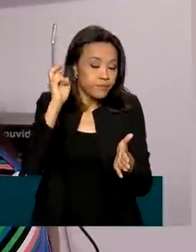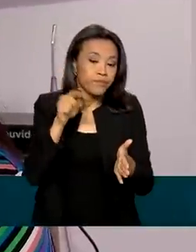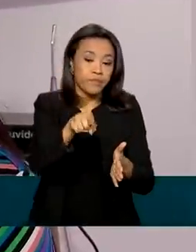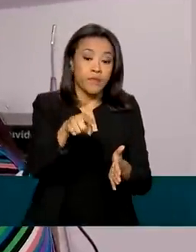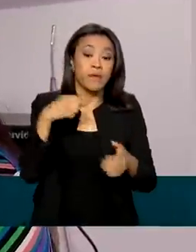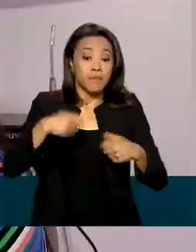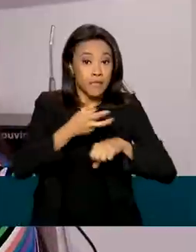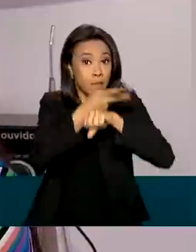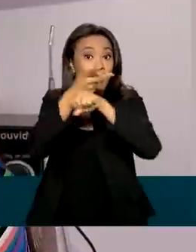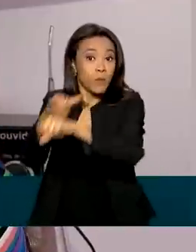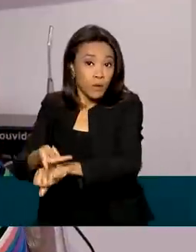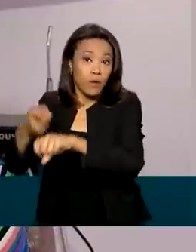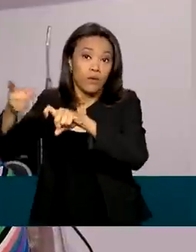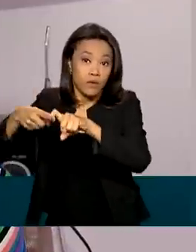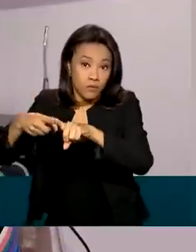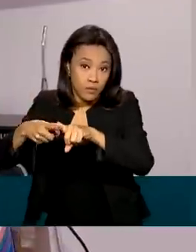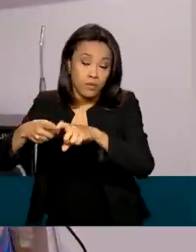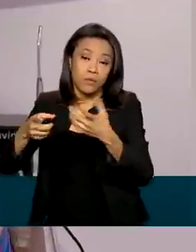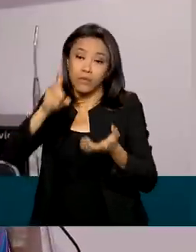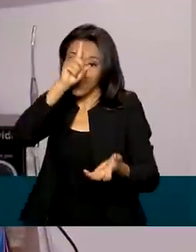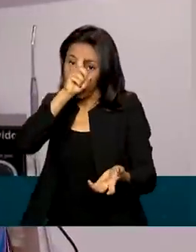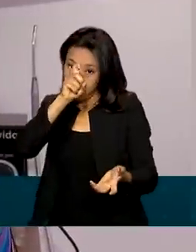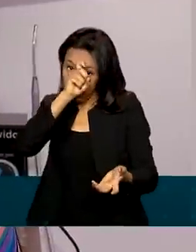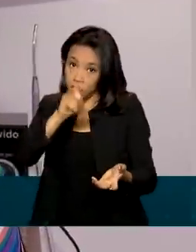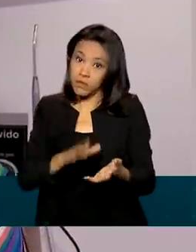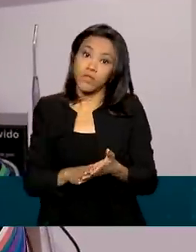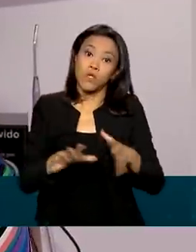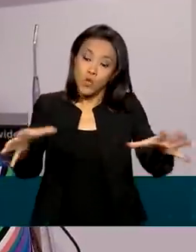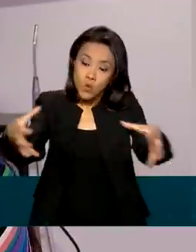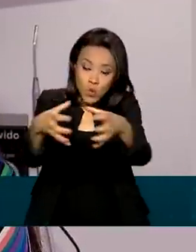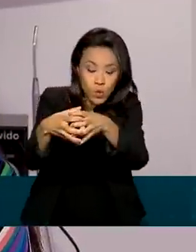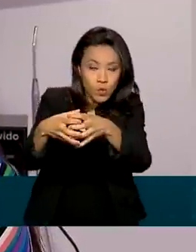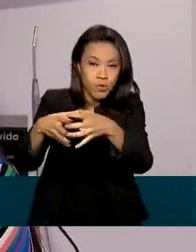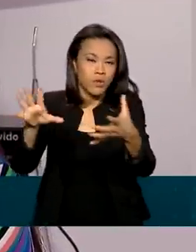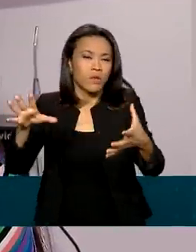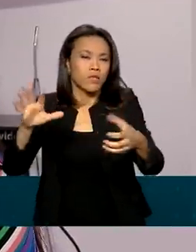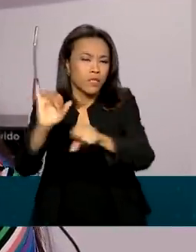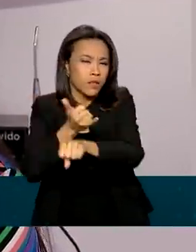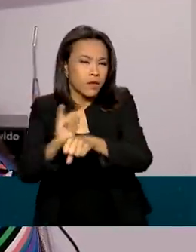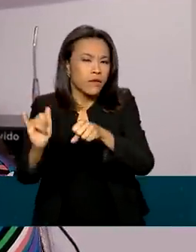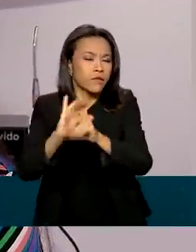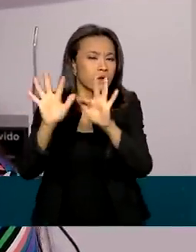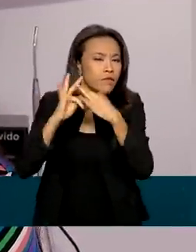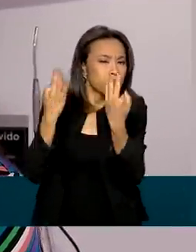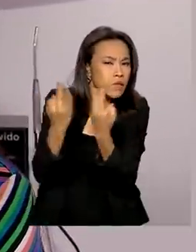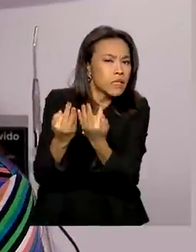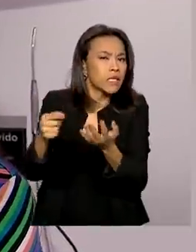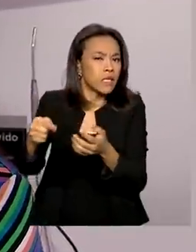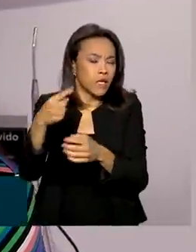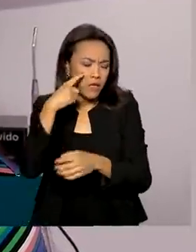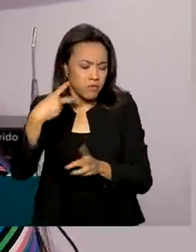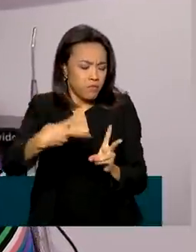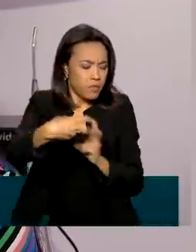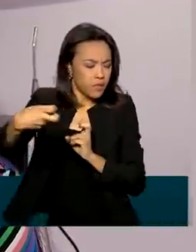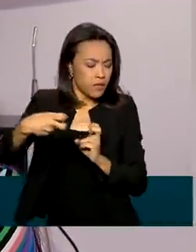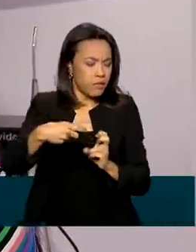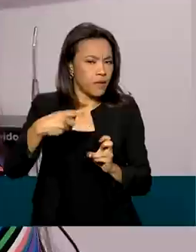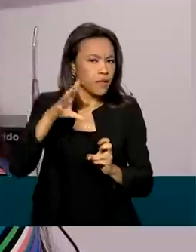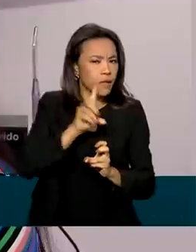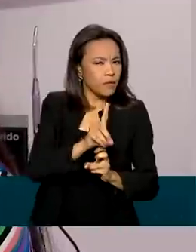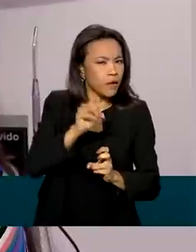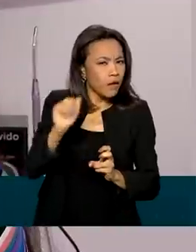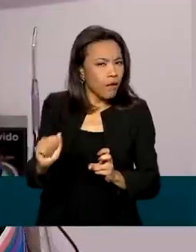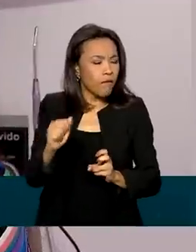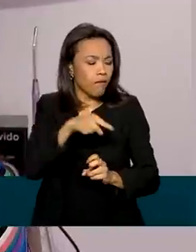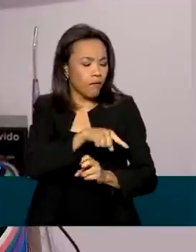básica de saúde ou se uma equipe de estratégia de saúde da família suspeitar de uma perda auditiva, de uma deficiência